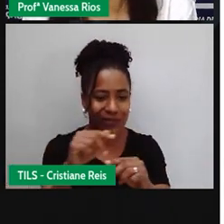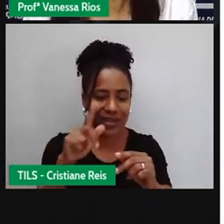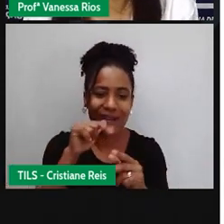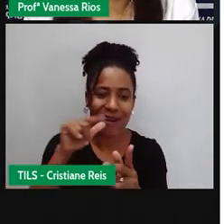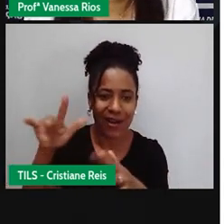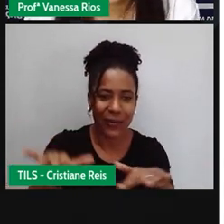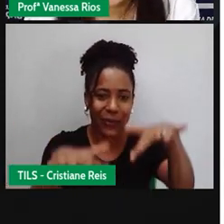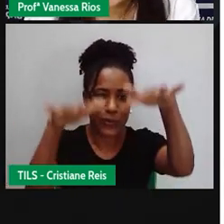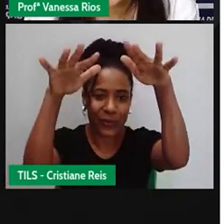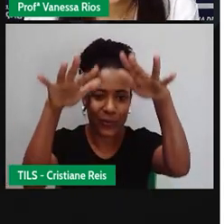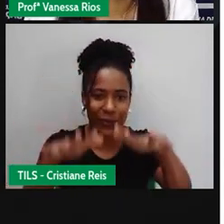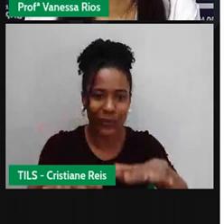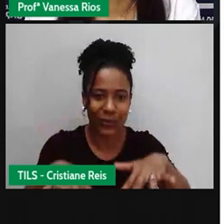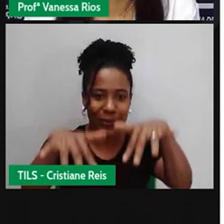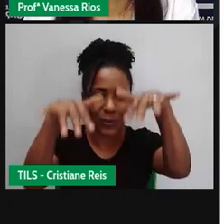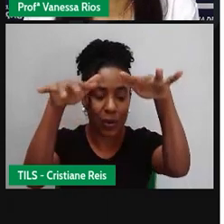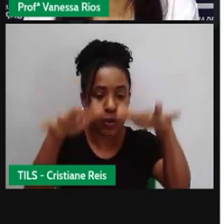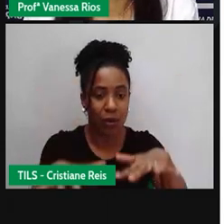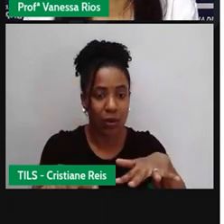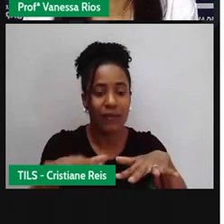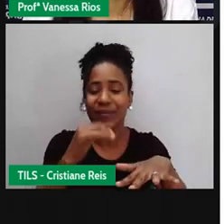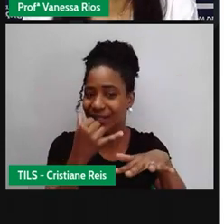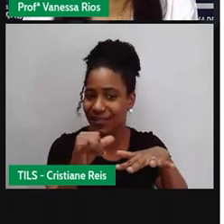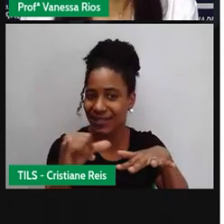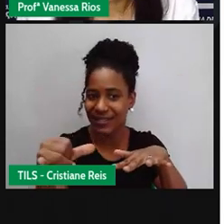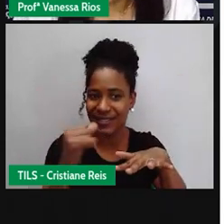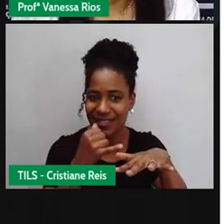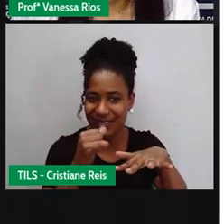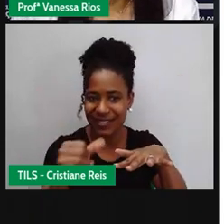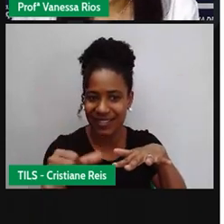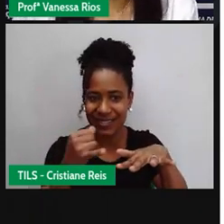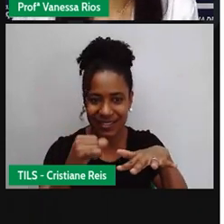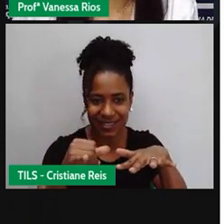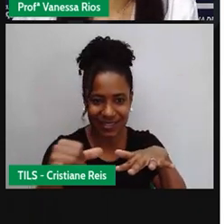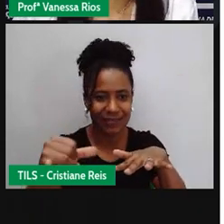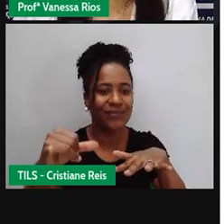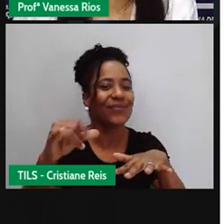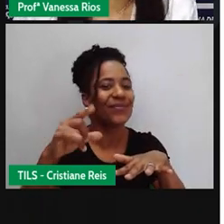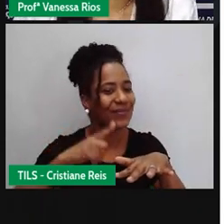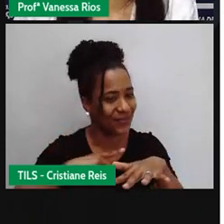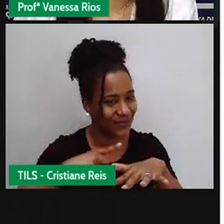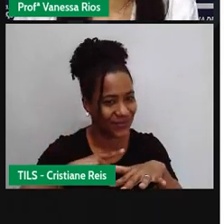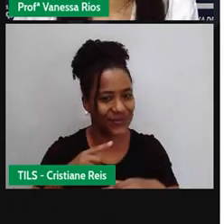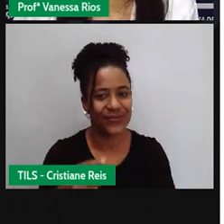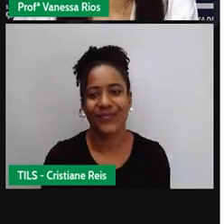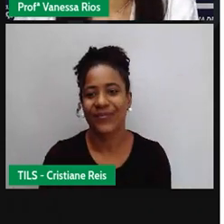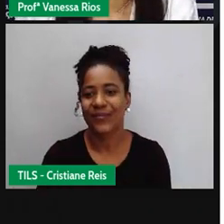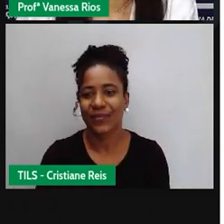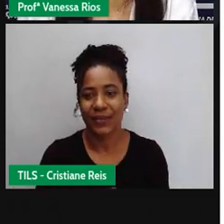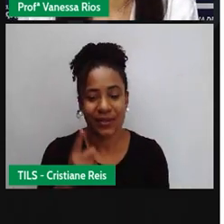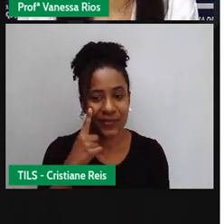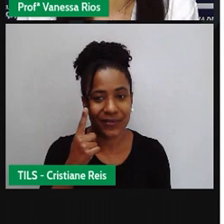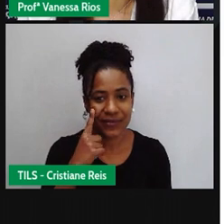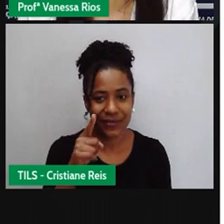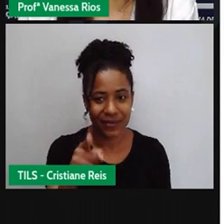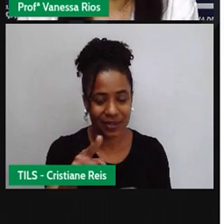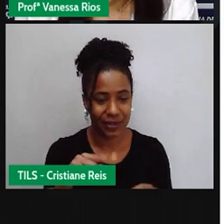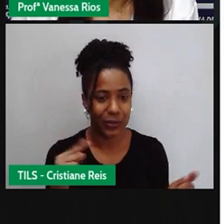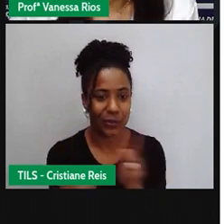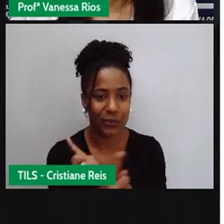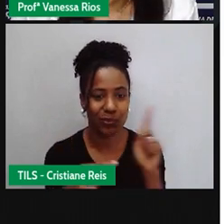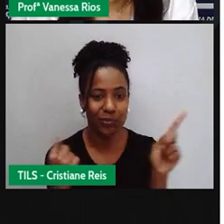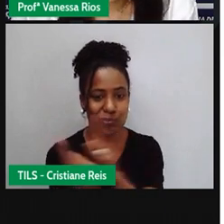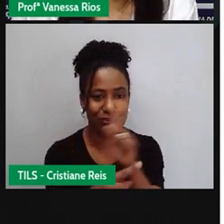é transformada também em energia elétrica. Aí essas hélices aí já ficam